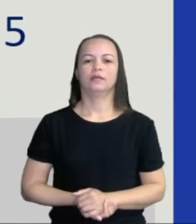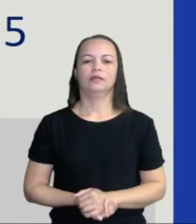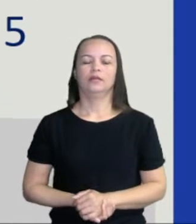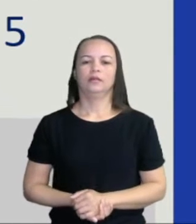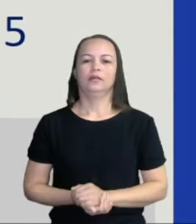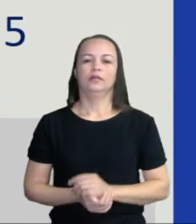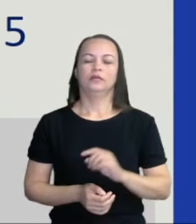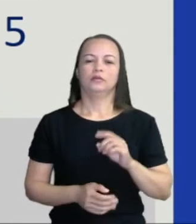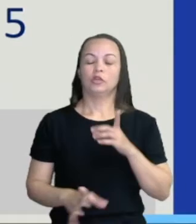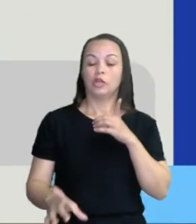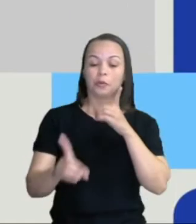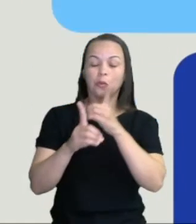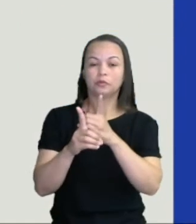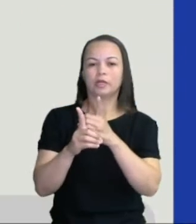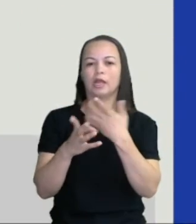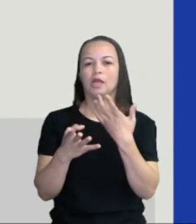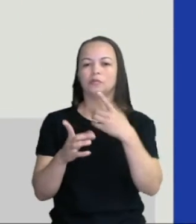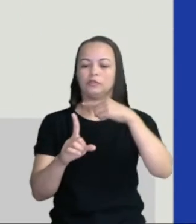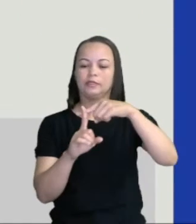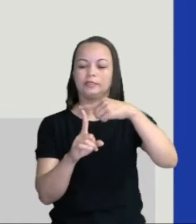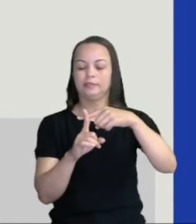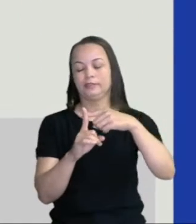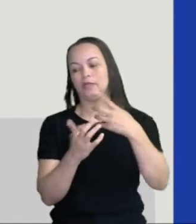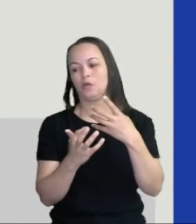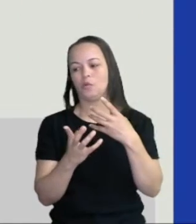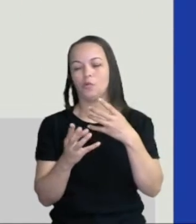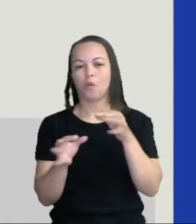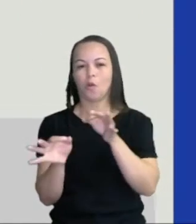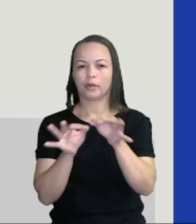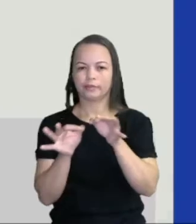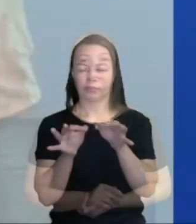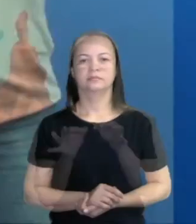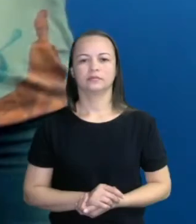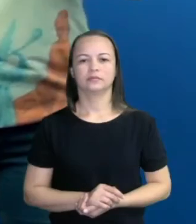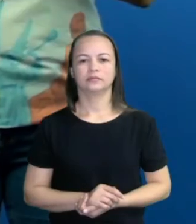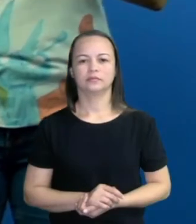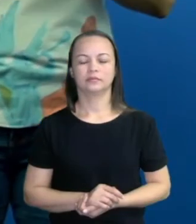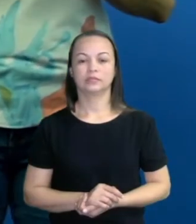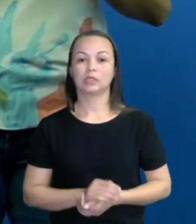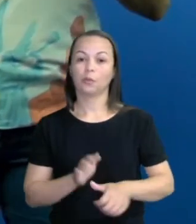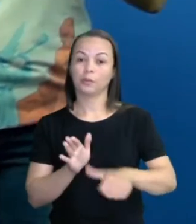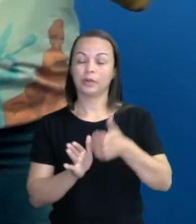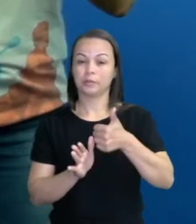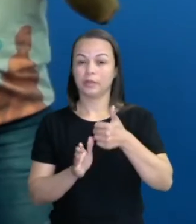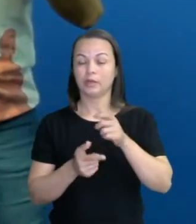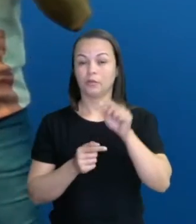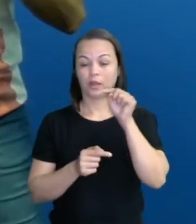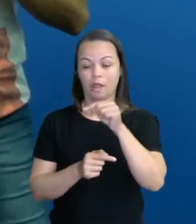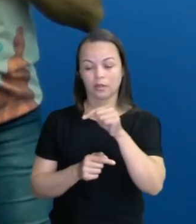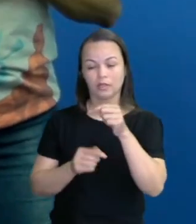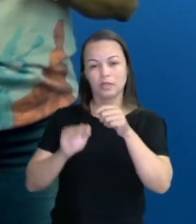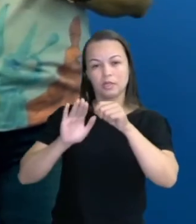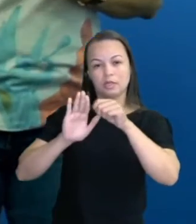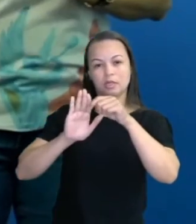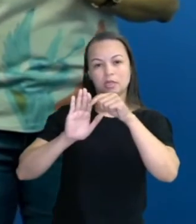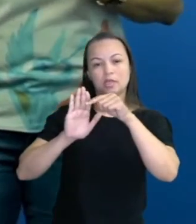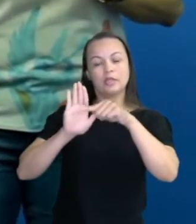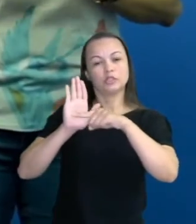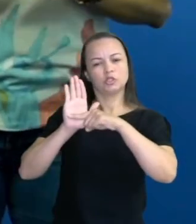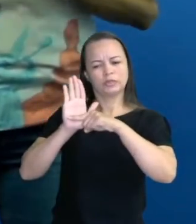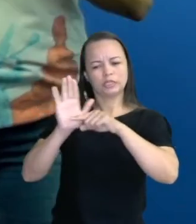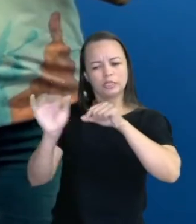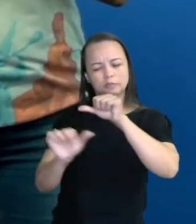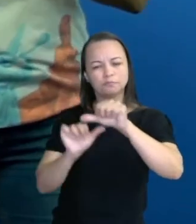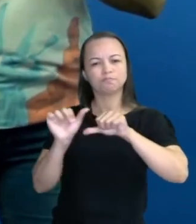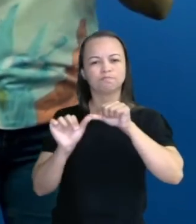A gente achou aí na adição, com reagrupamento, a operação correta. Então primeiramente aqui em subtração com trocas, a gente vai